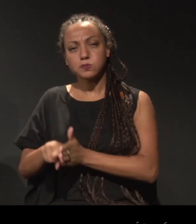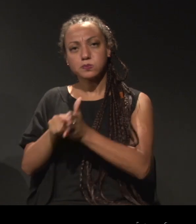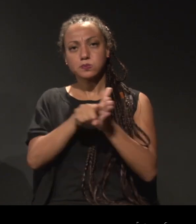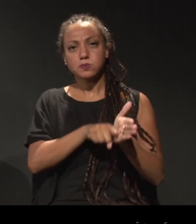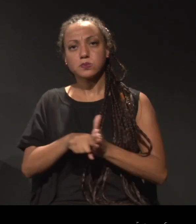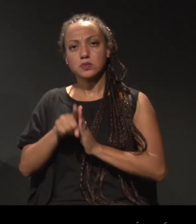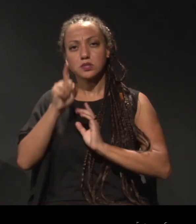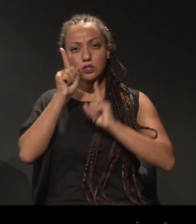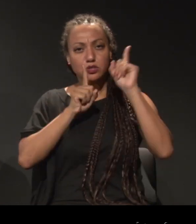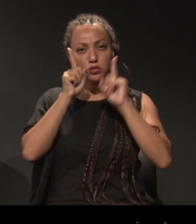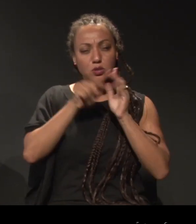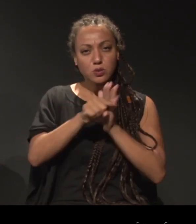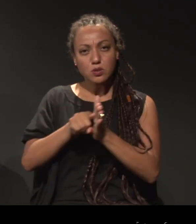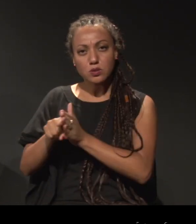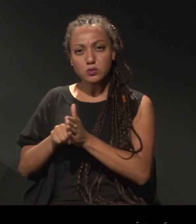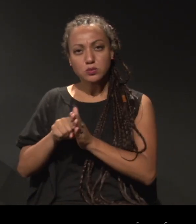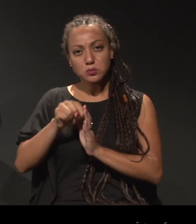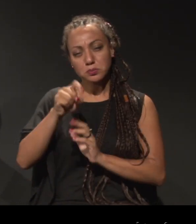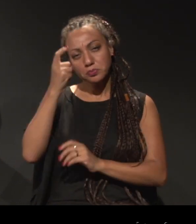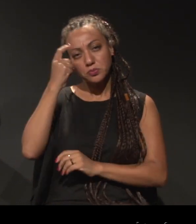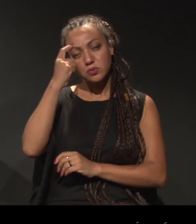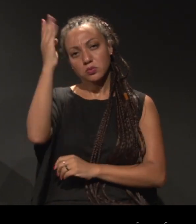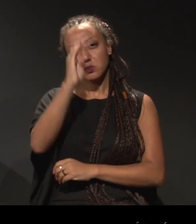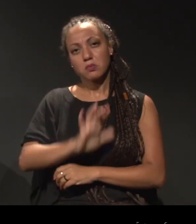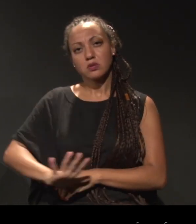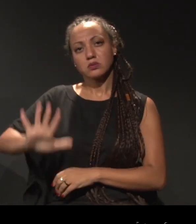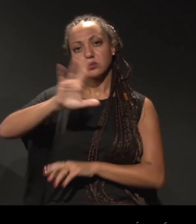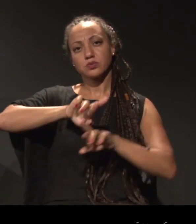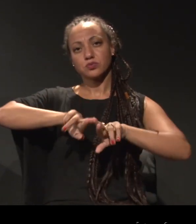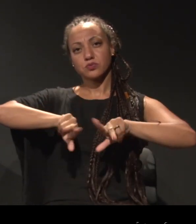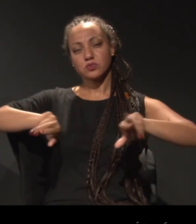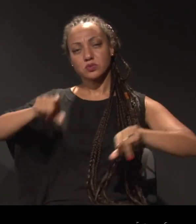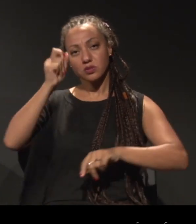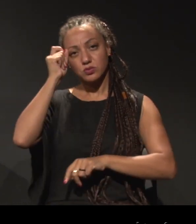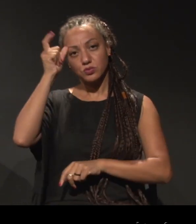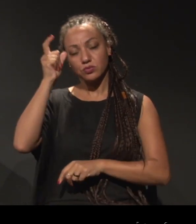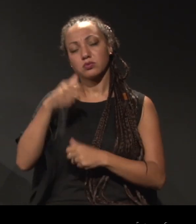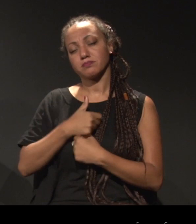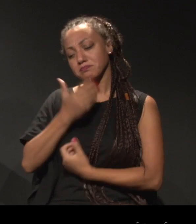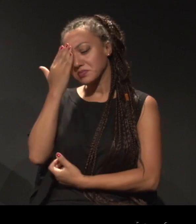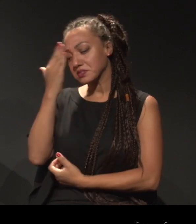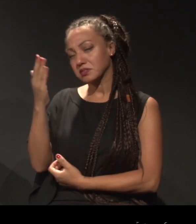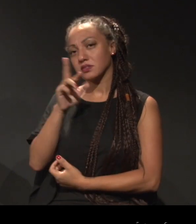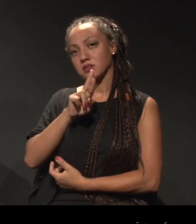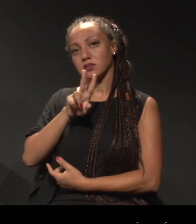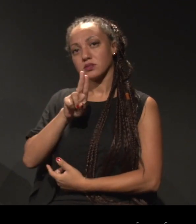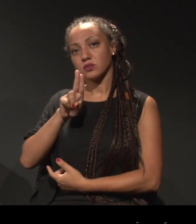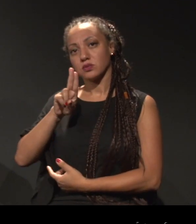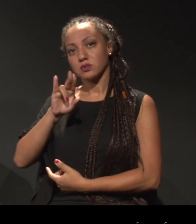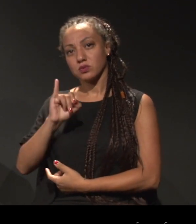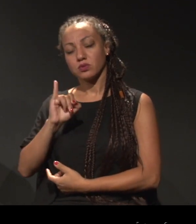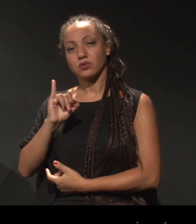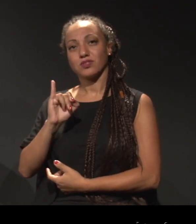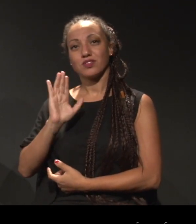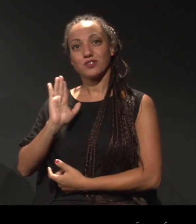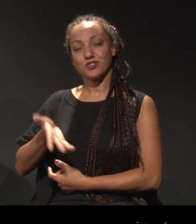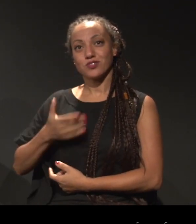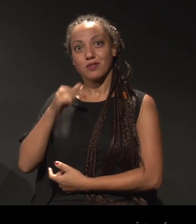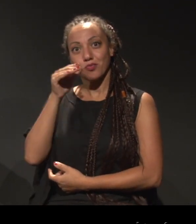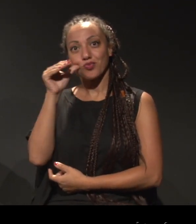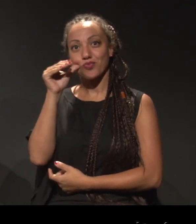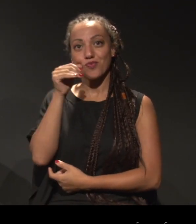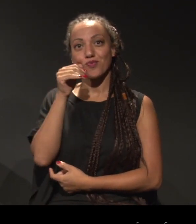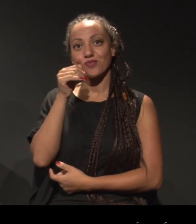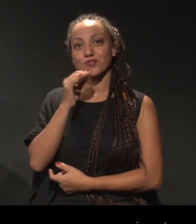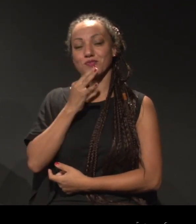tendo como mote principal a diversidade cultural no Brasil. Agradeço muito, Rui, pela sua presença. Eu já estava pessoalmente muito curiosa